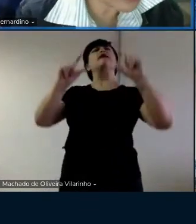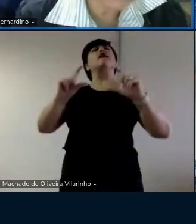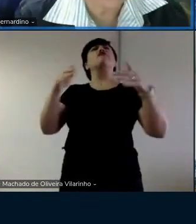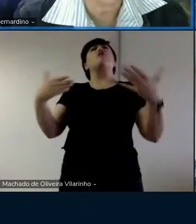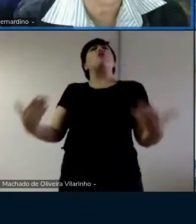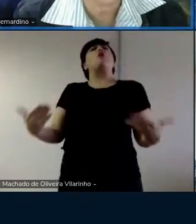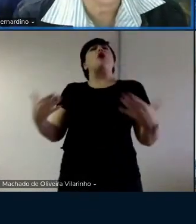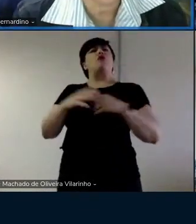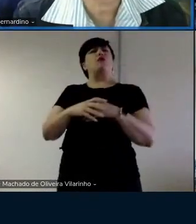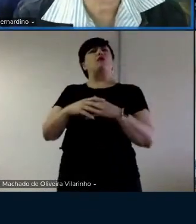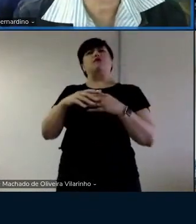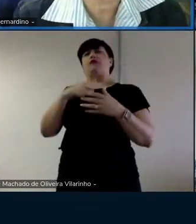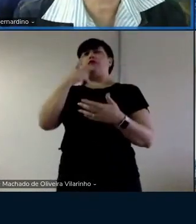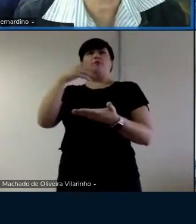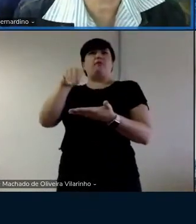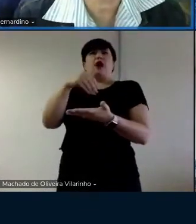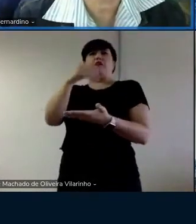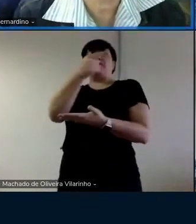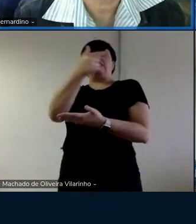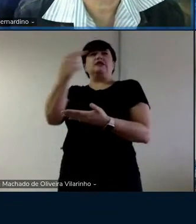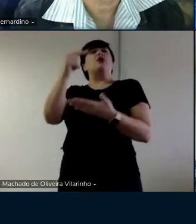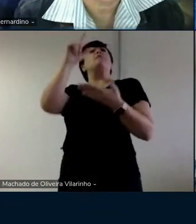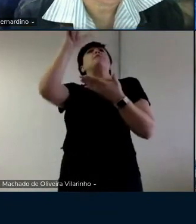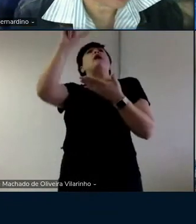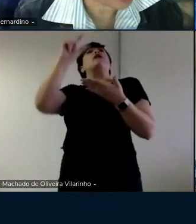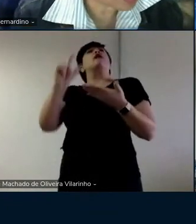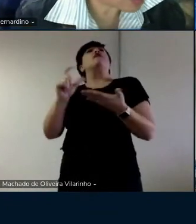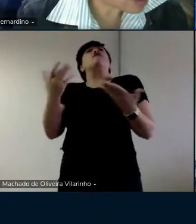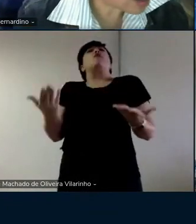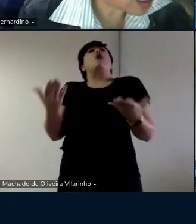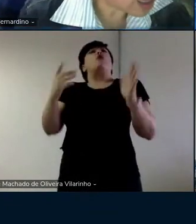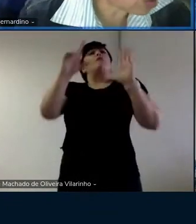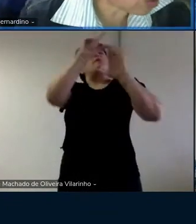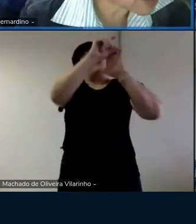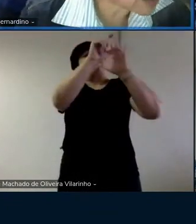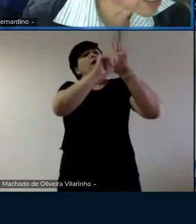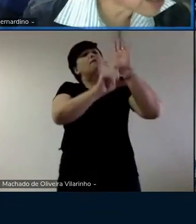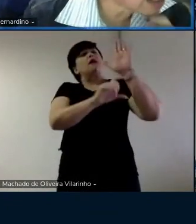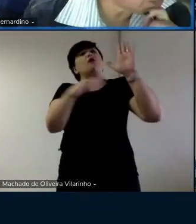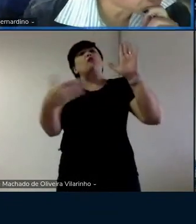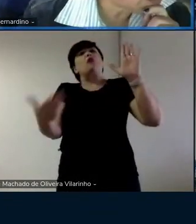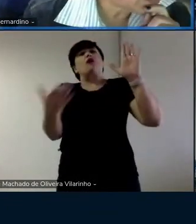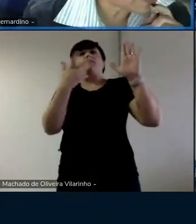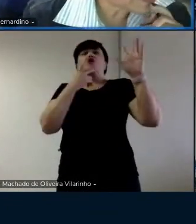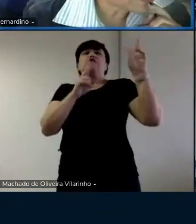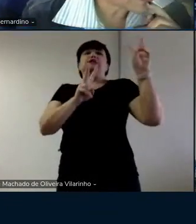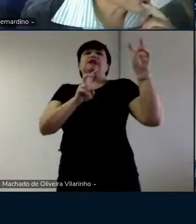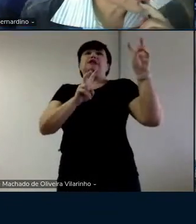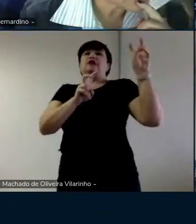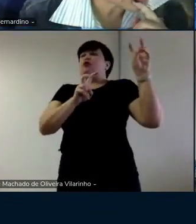Página 27. 27. É qual parágrafo da página? É a citação.